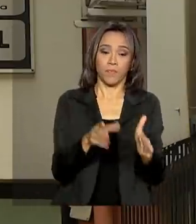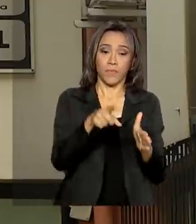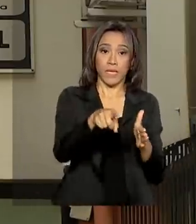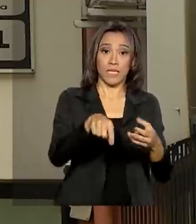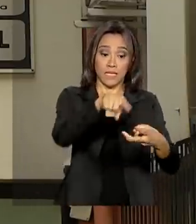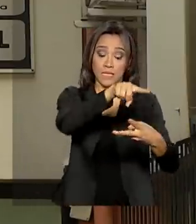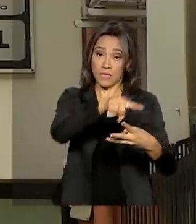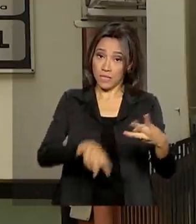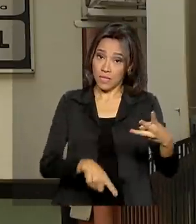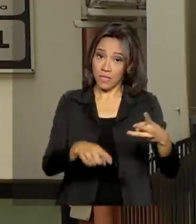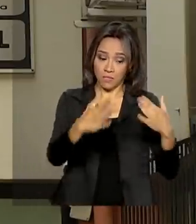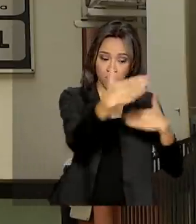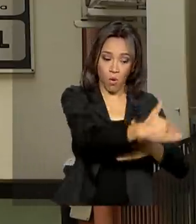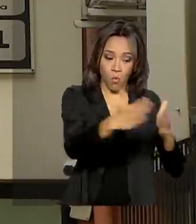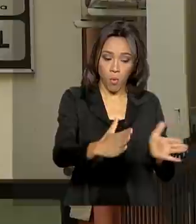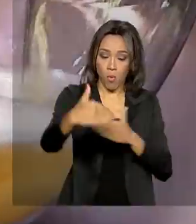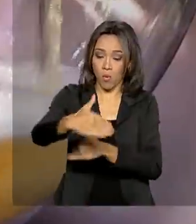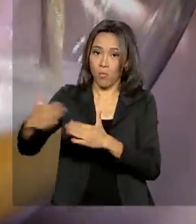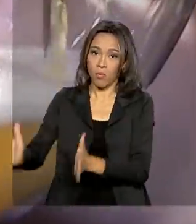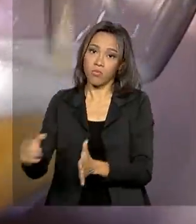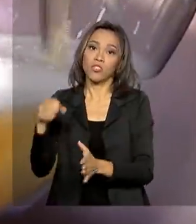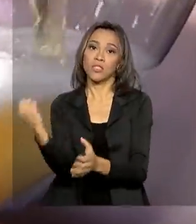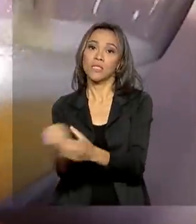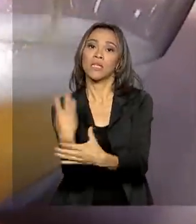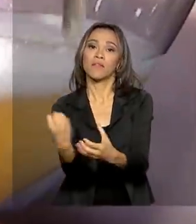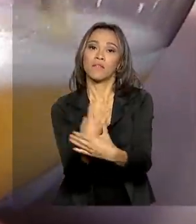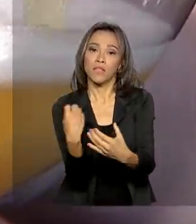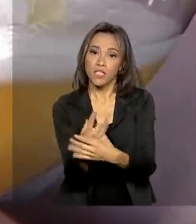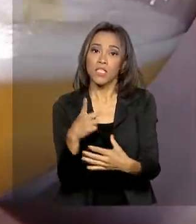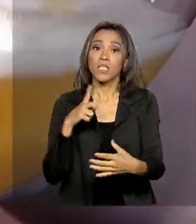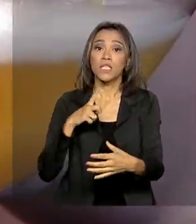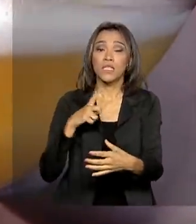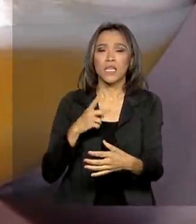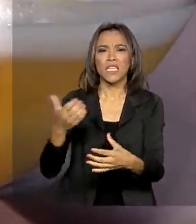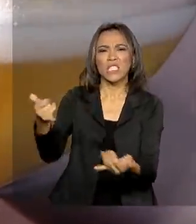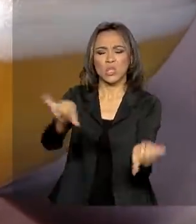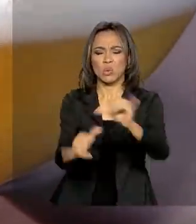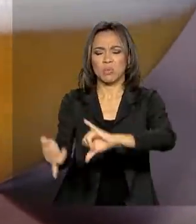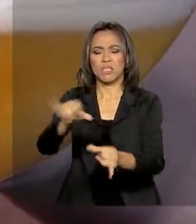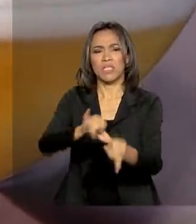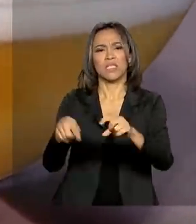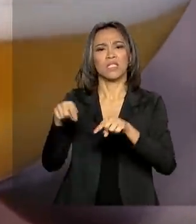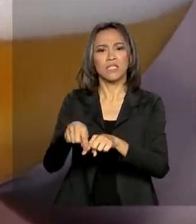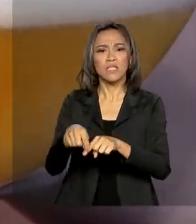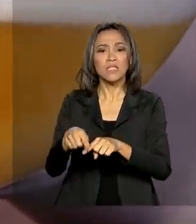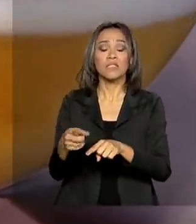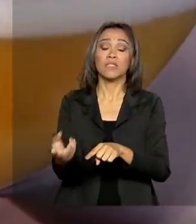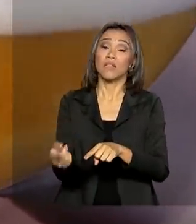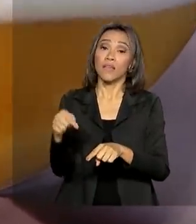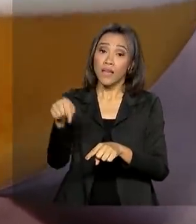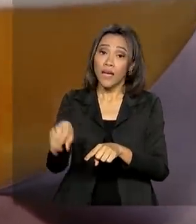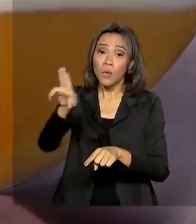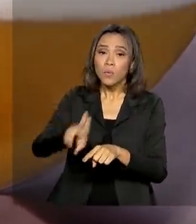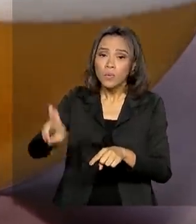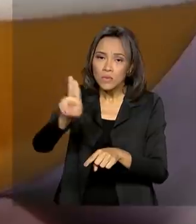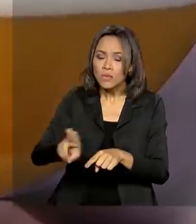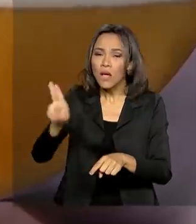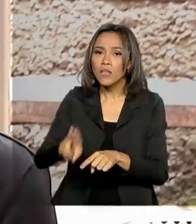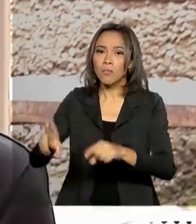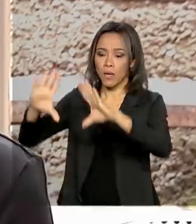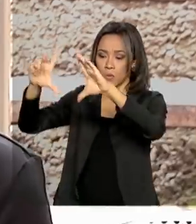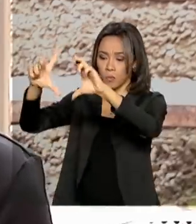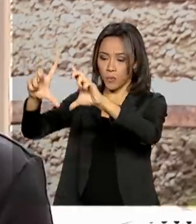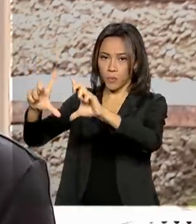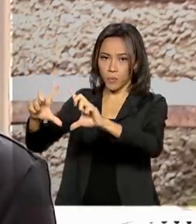lotes têm monoetileno glicol e dietileno glicol, duas substâncias tóxicas usadas no resfriamento dos tanques da